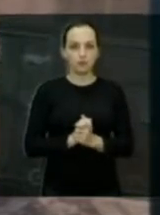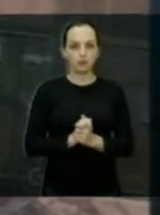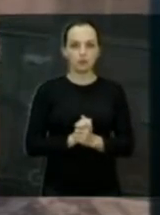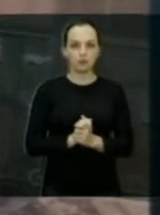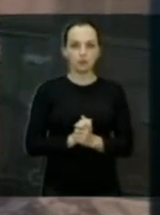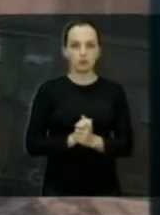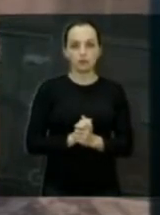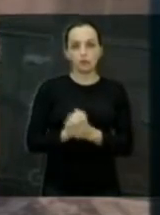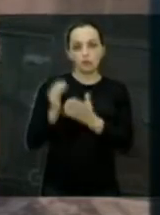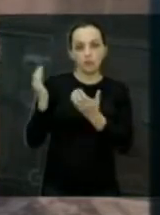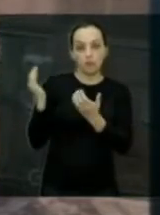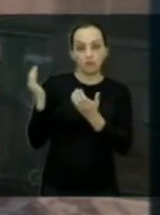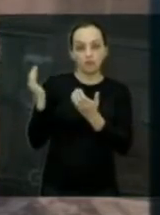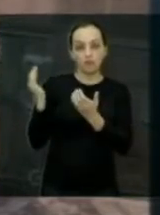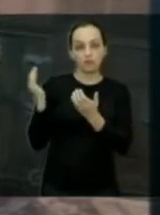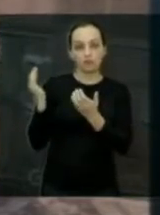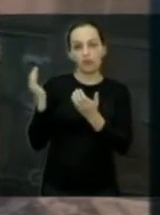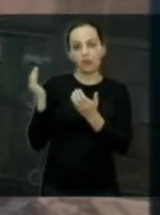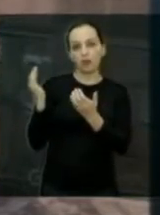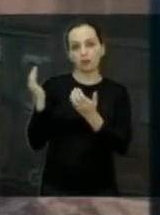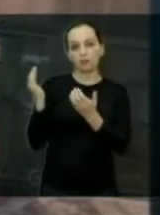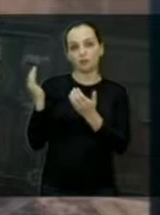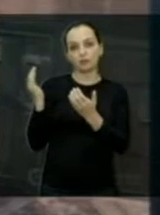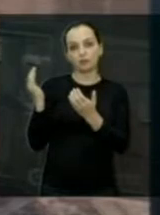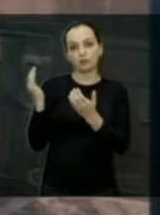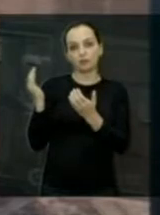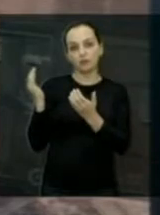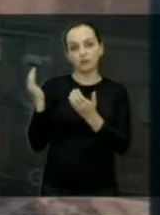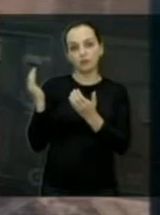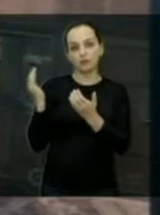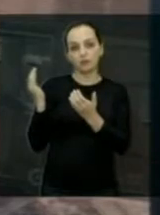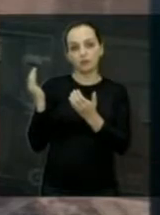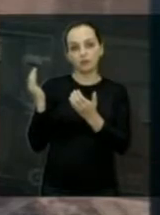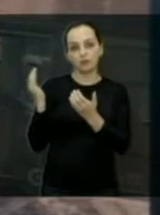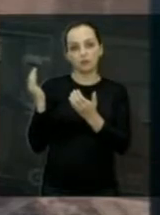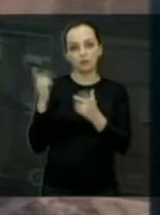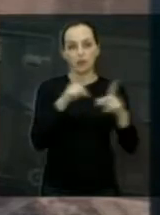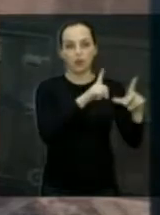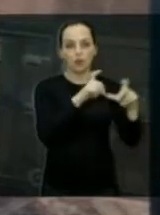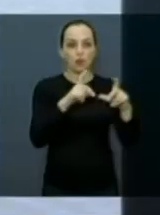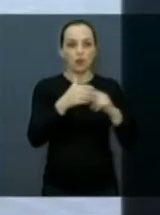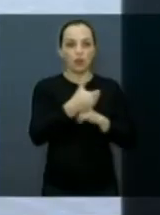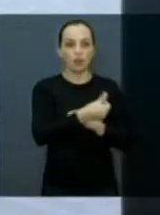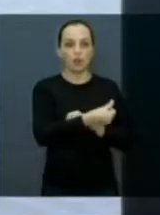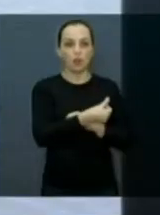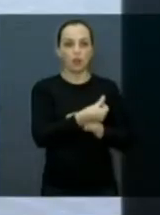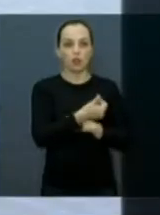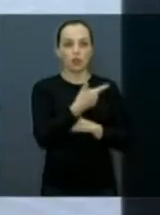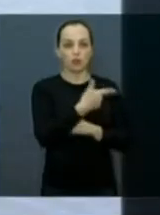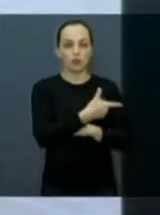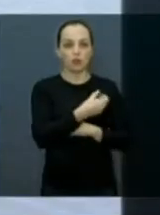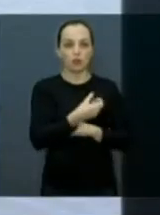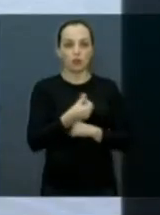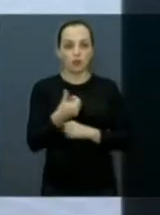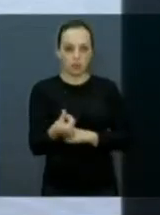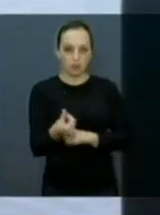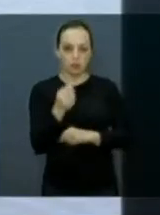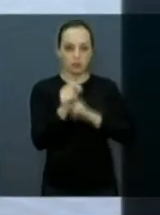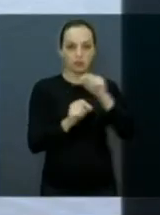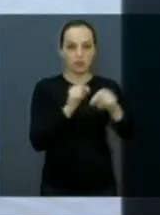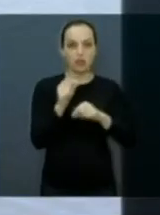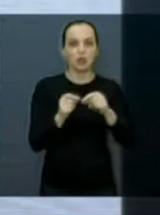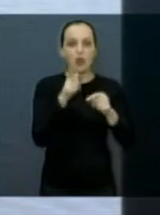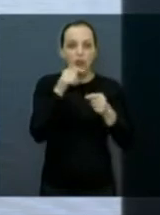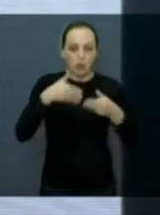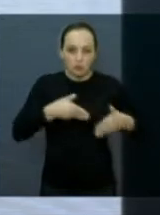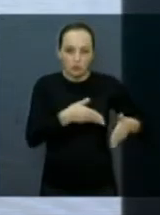Aí é próximo, aí já é a represa aqui embaixo. Foto também de 2006. Aí já é a